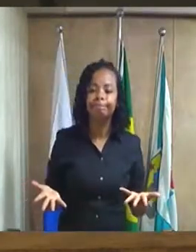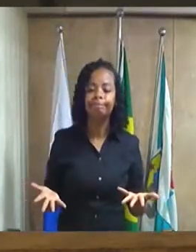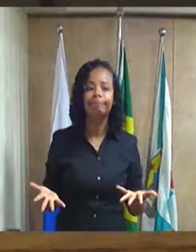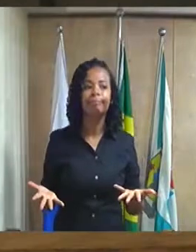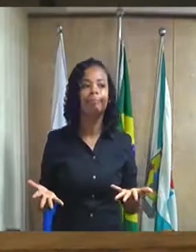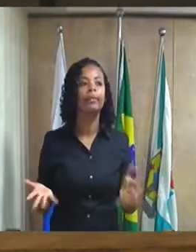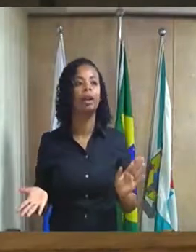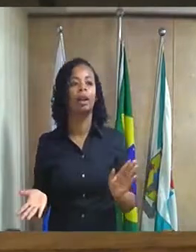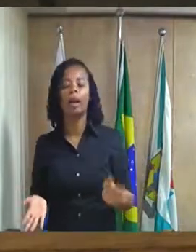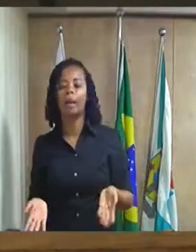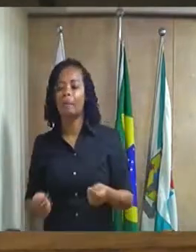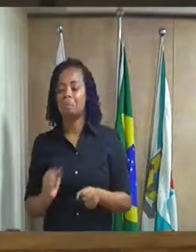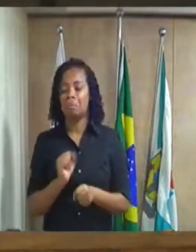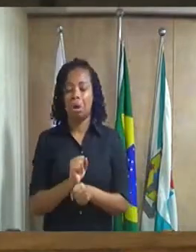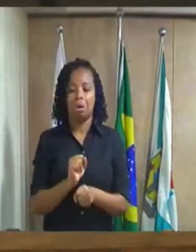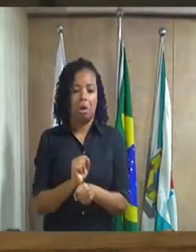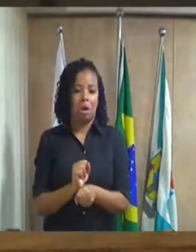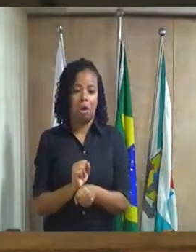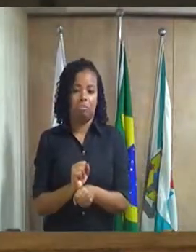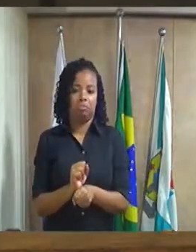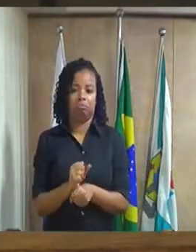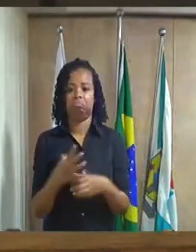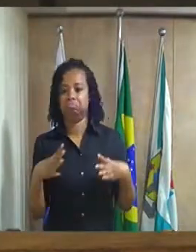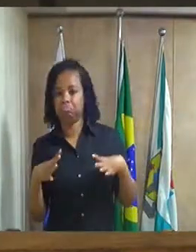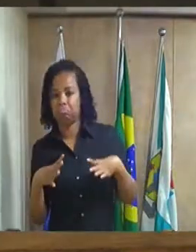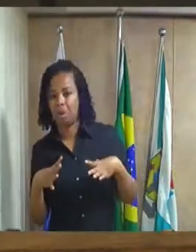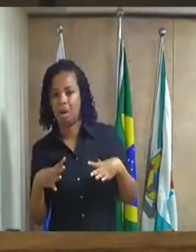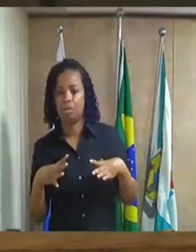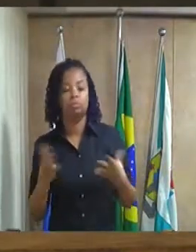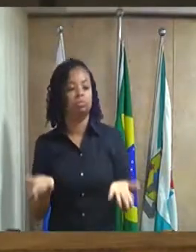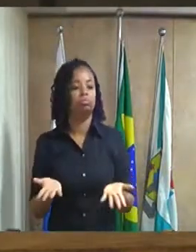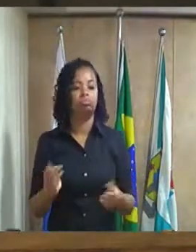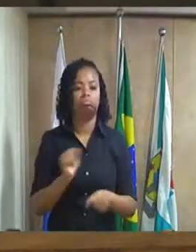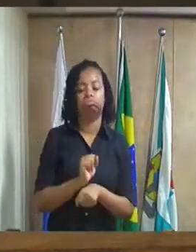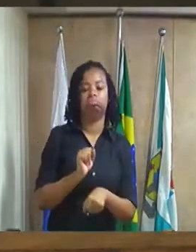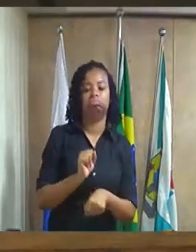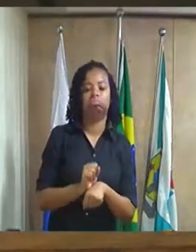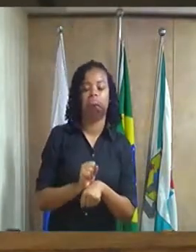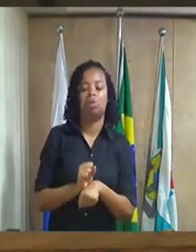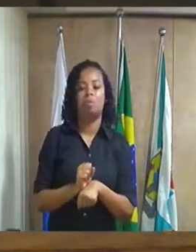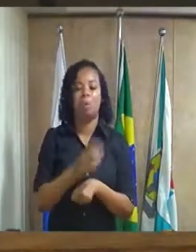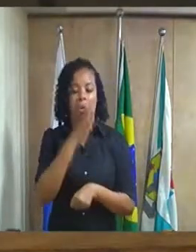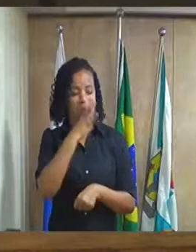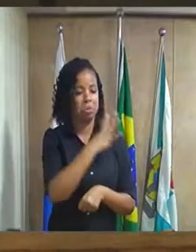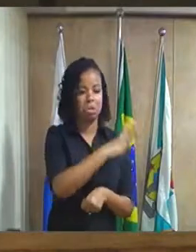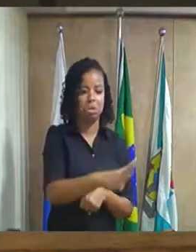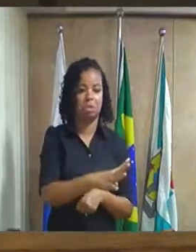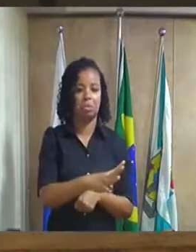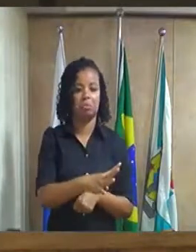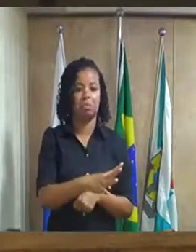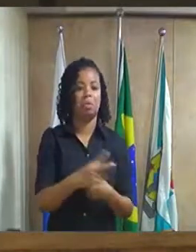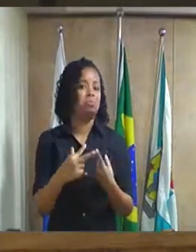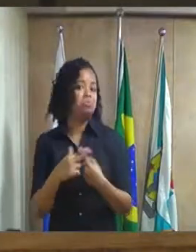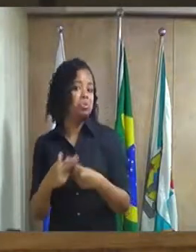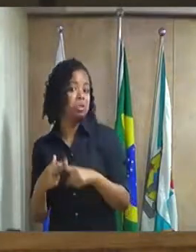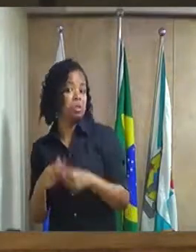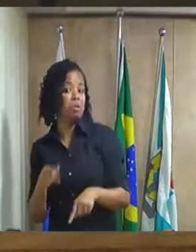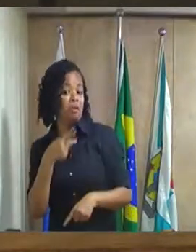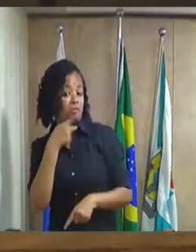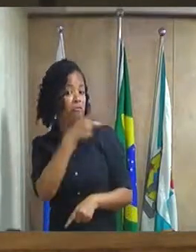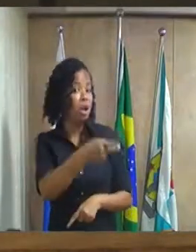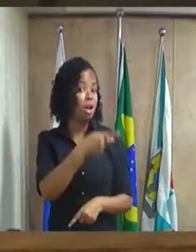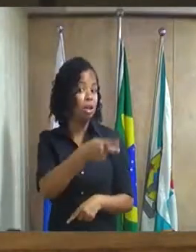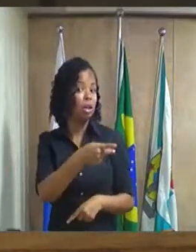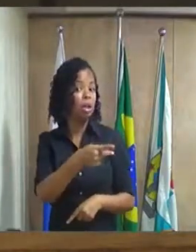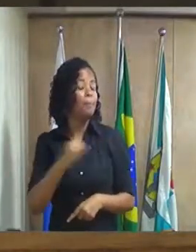fecharmos os olhos para uma acusação para uma advertência tão importante como essa do